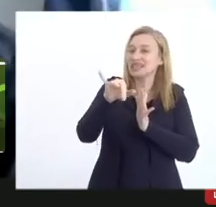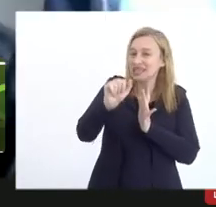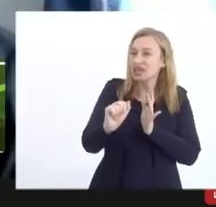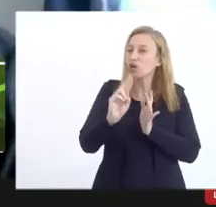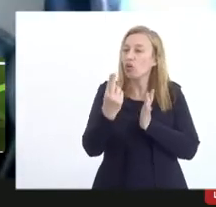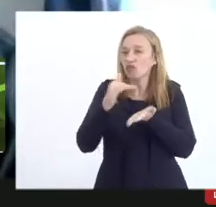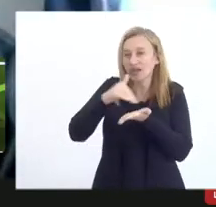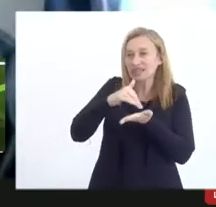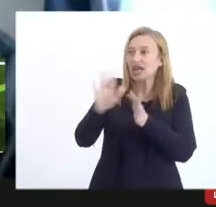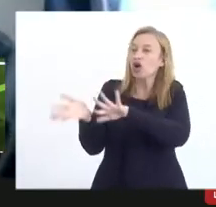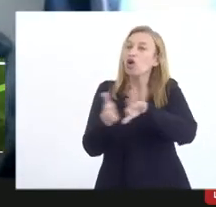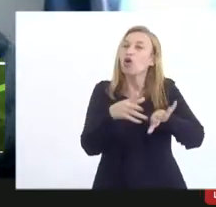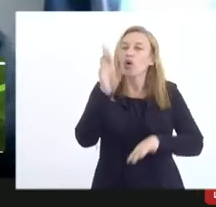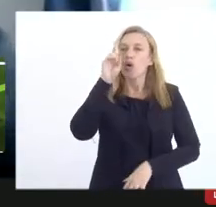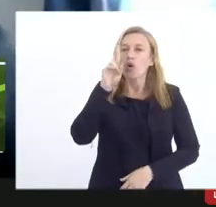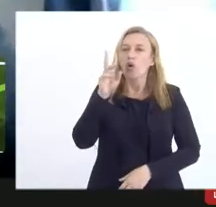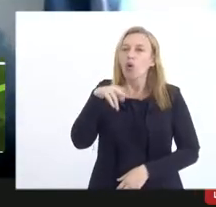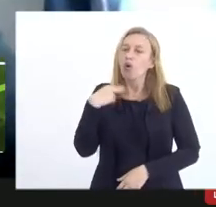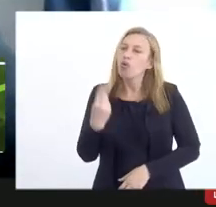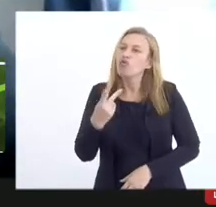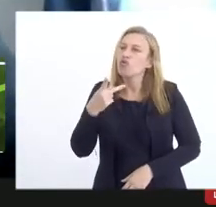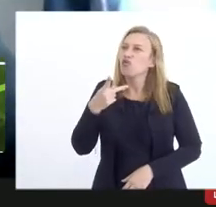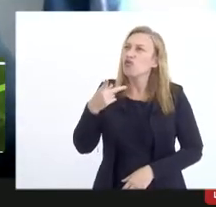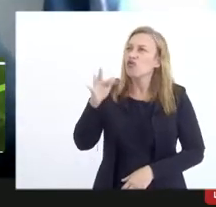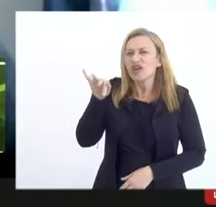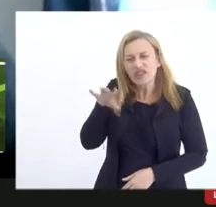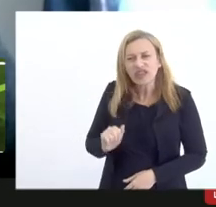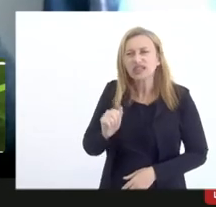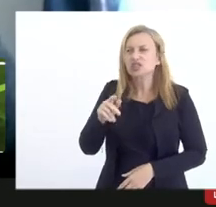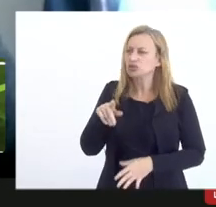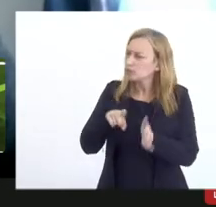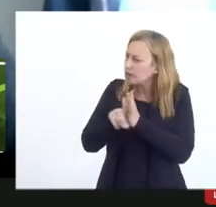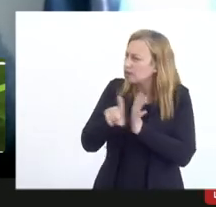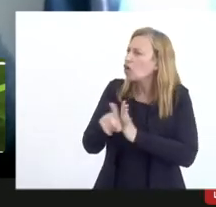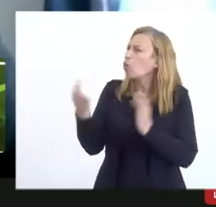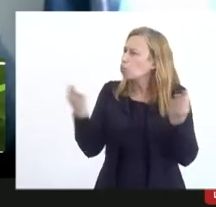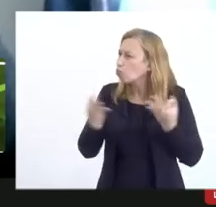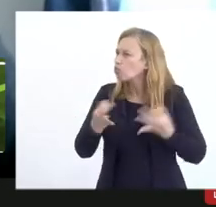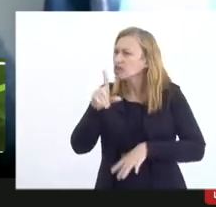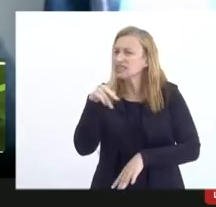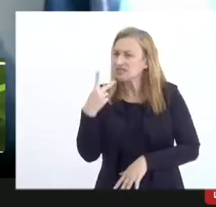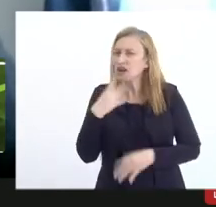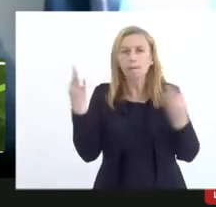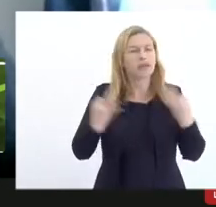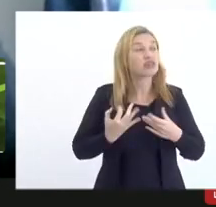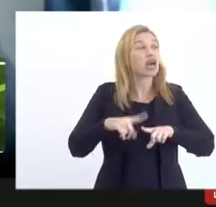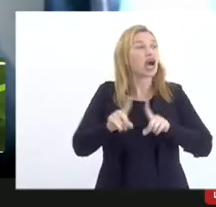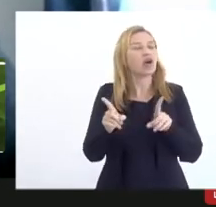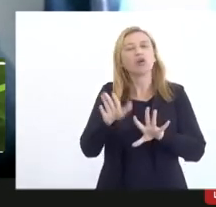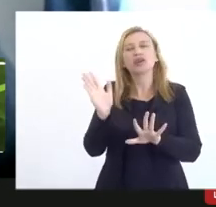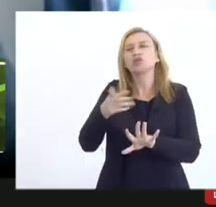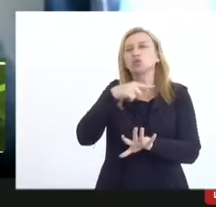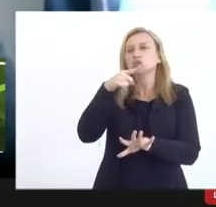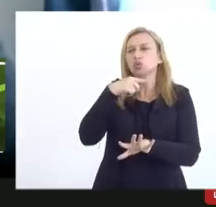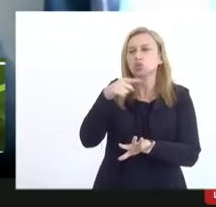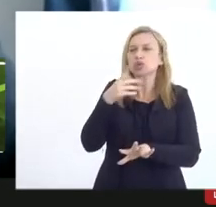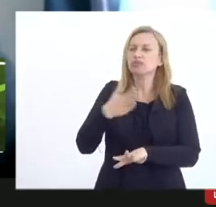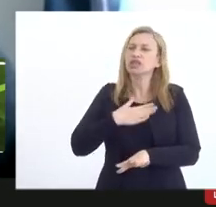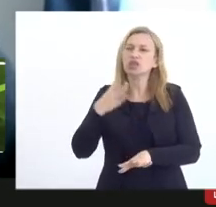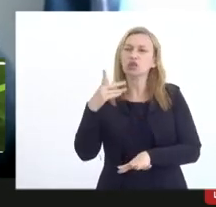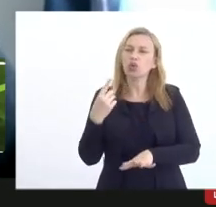Fernanda deixa eu te fazer uma pergunta eu acho ótimo o que você está dizendo perfeito agora a minha dúvida como